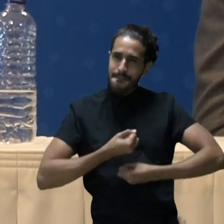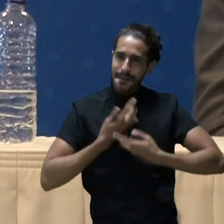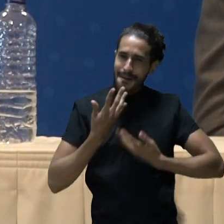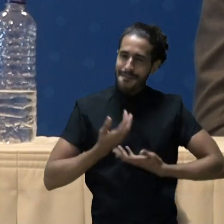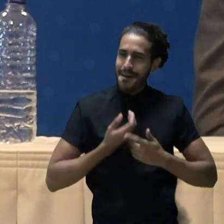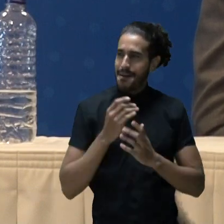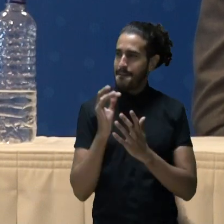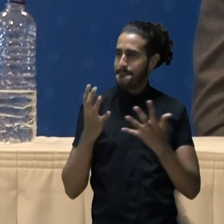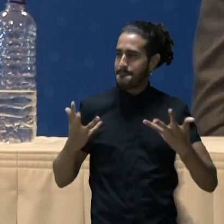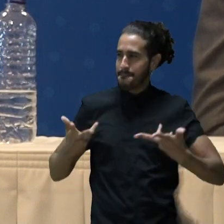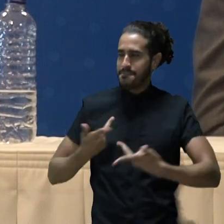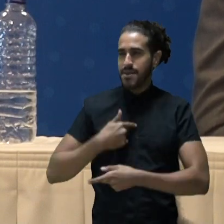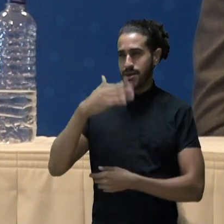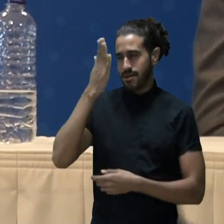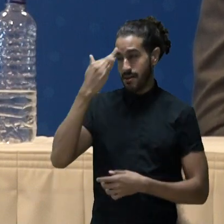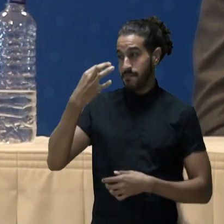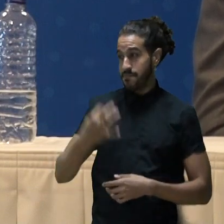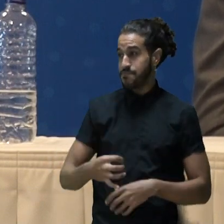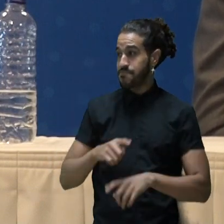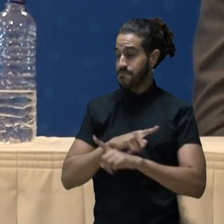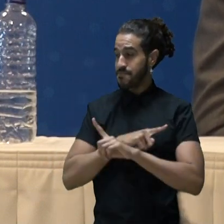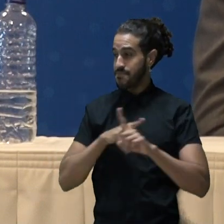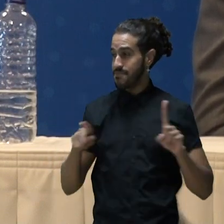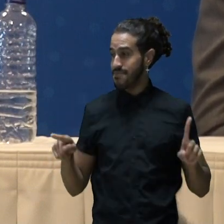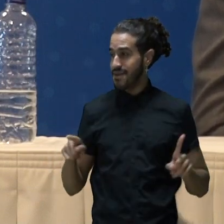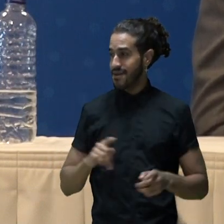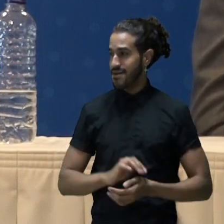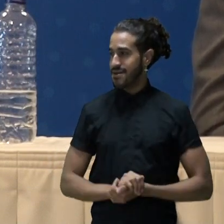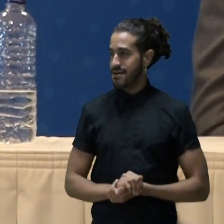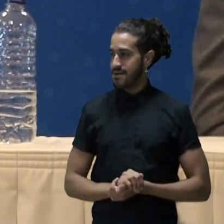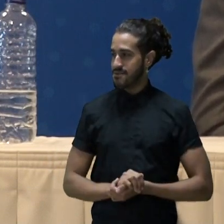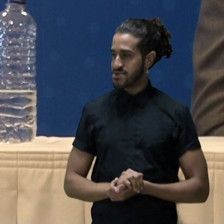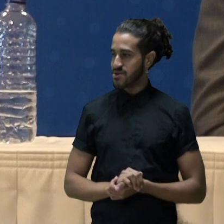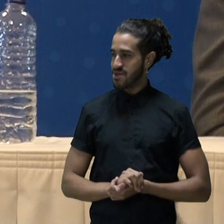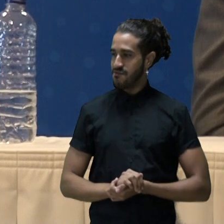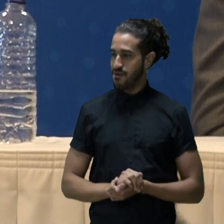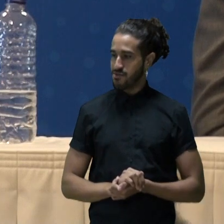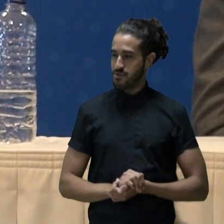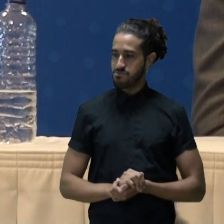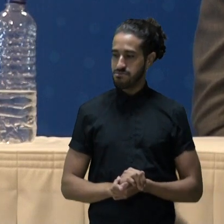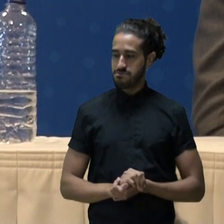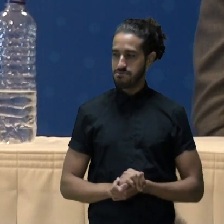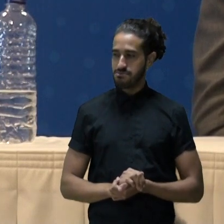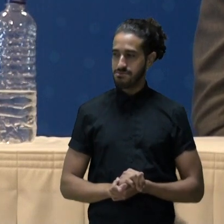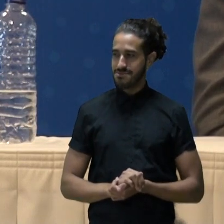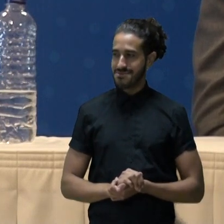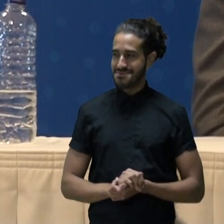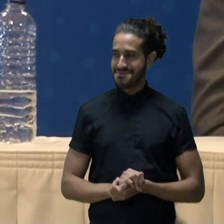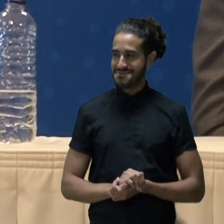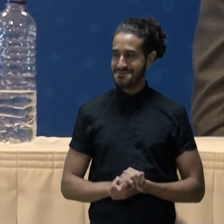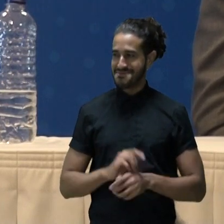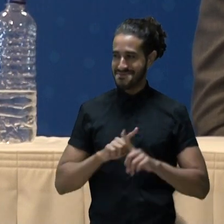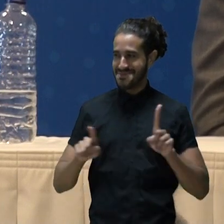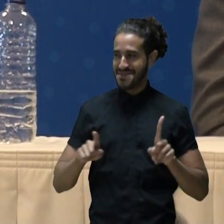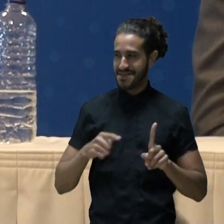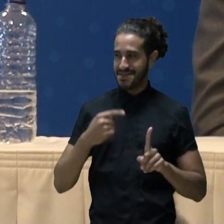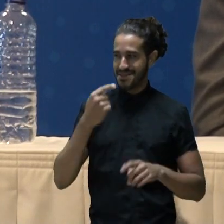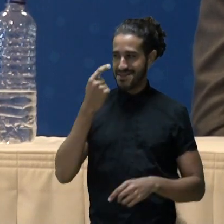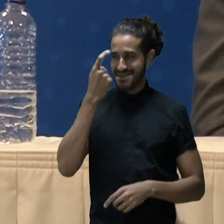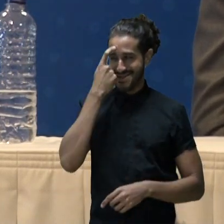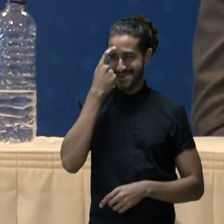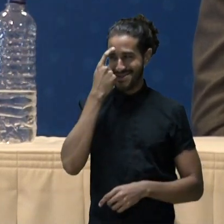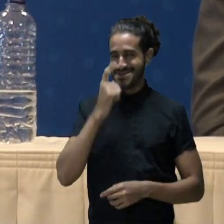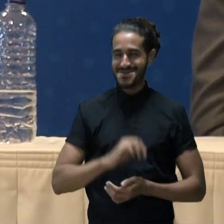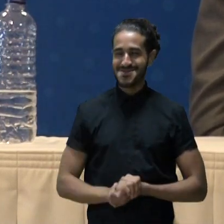sinônimos, e eu sei disso, mas eu gostaria de encurtar aqui a minha fala. Mas eu quero